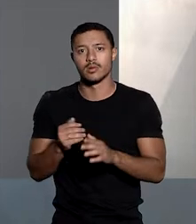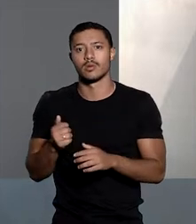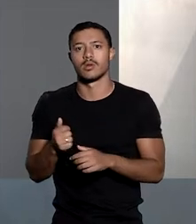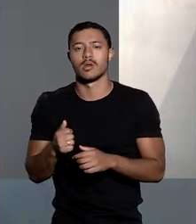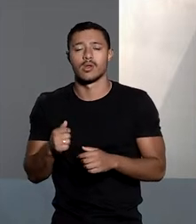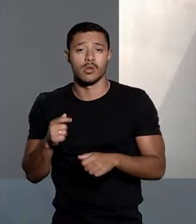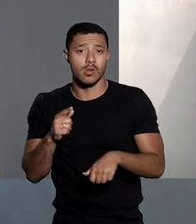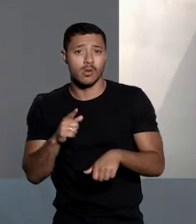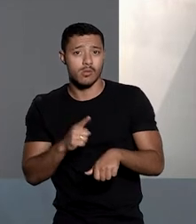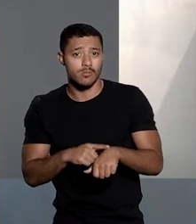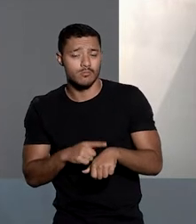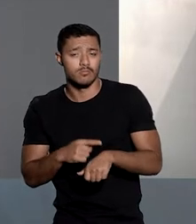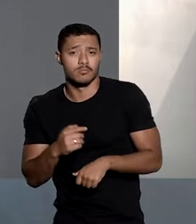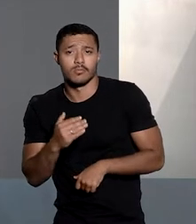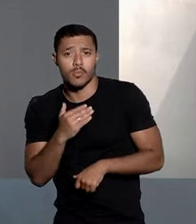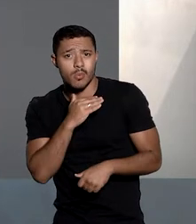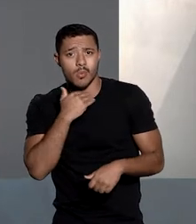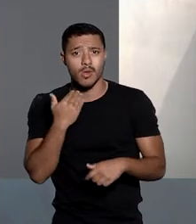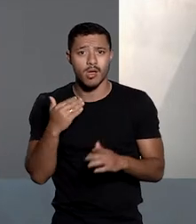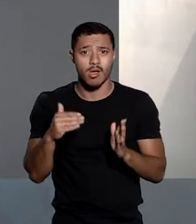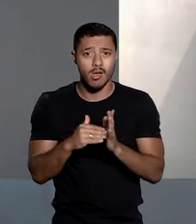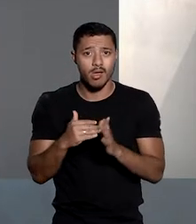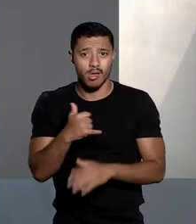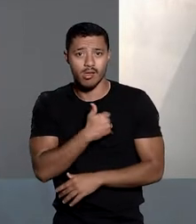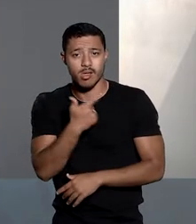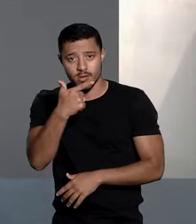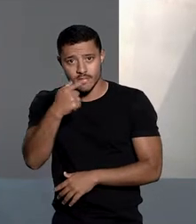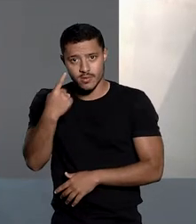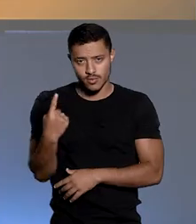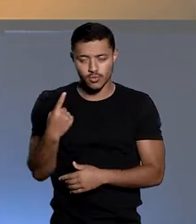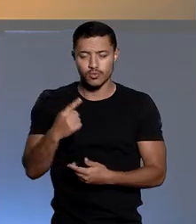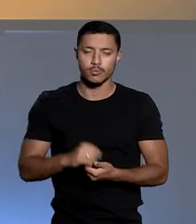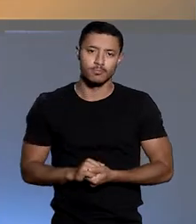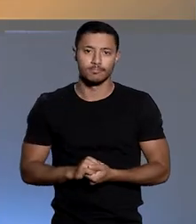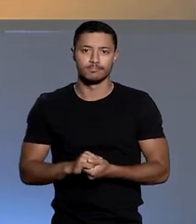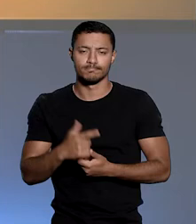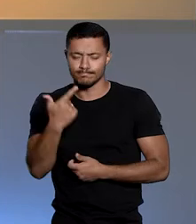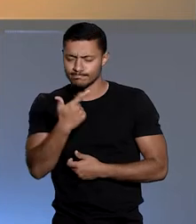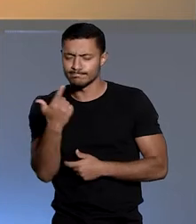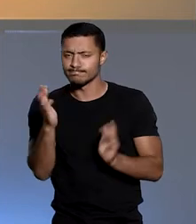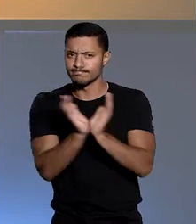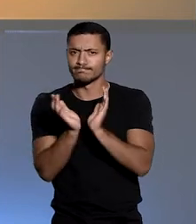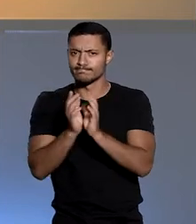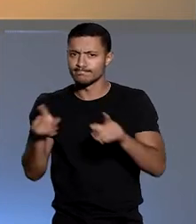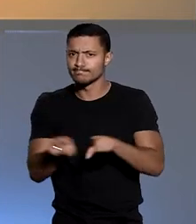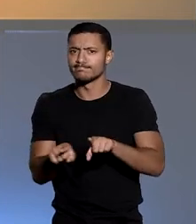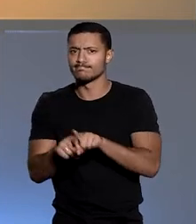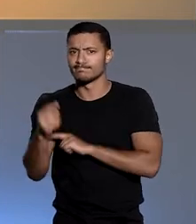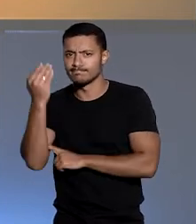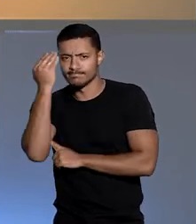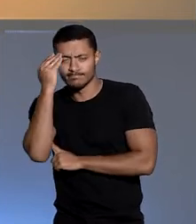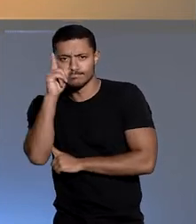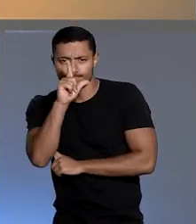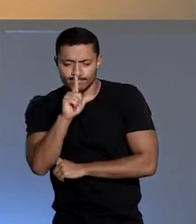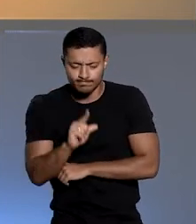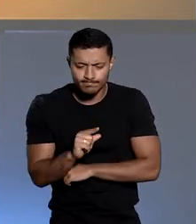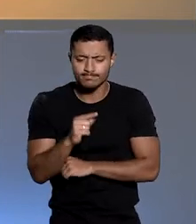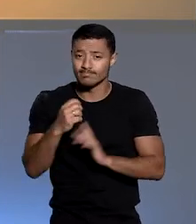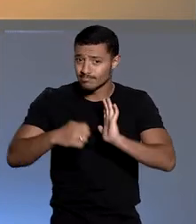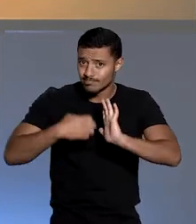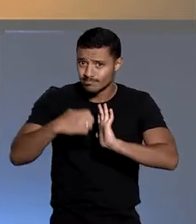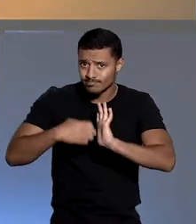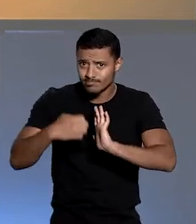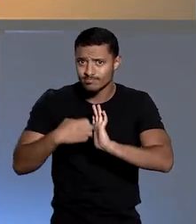pensão temporária por morte até a idade de 21 anos. A segunda turma também decidiu que baixa de micro e